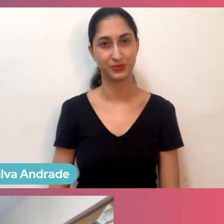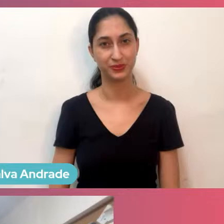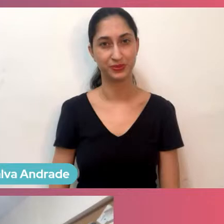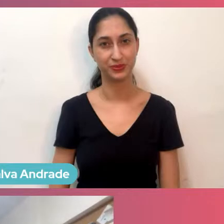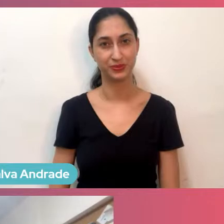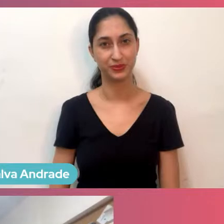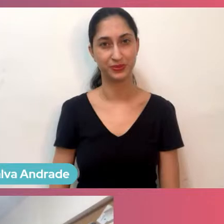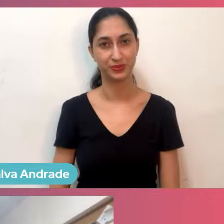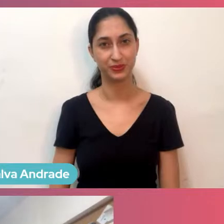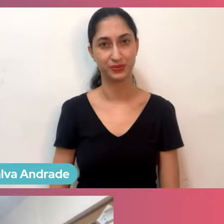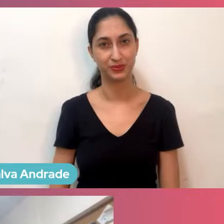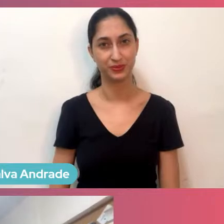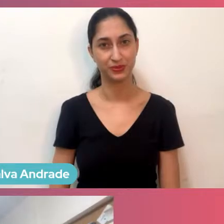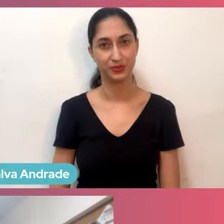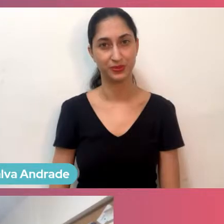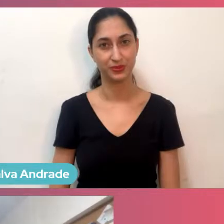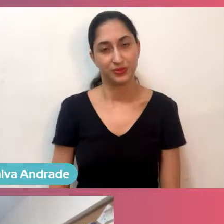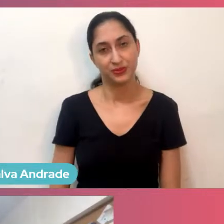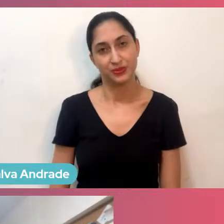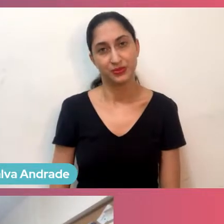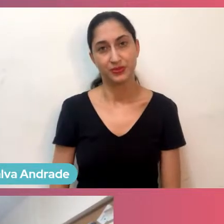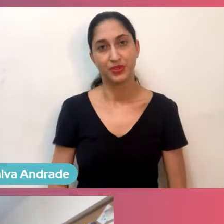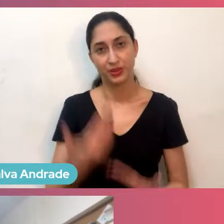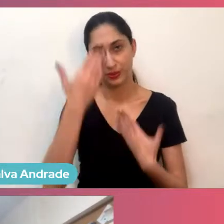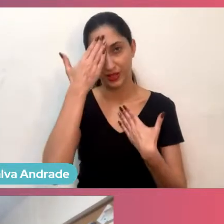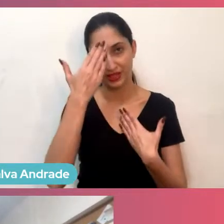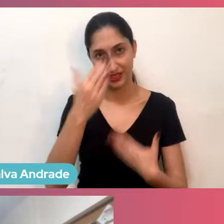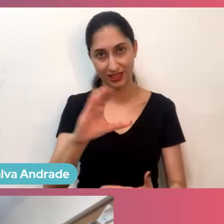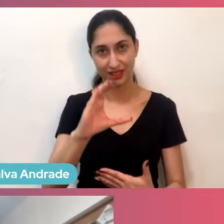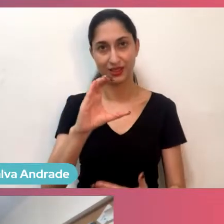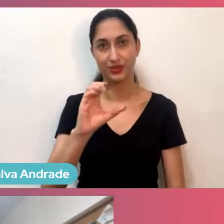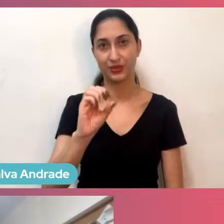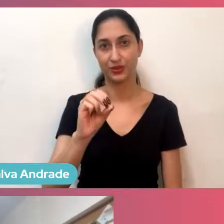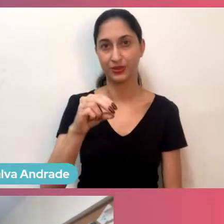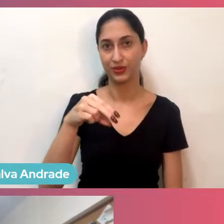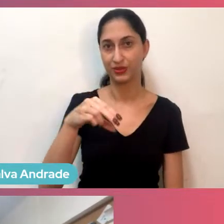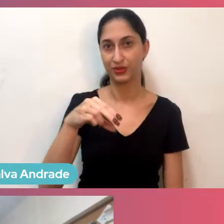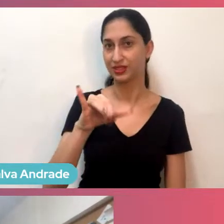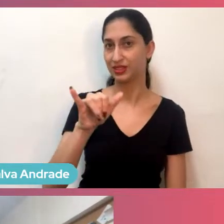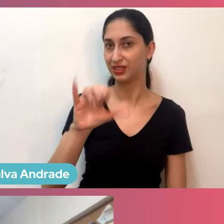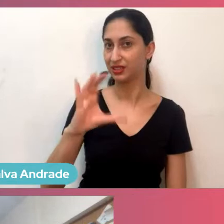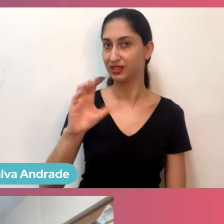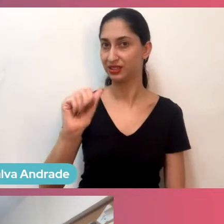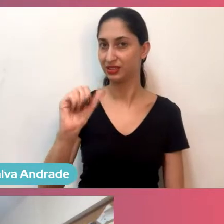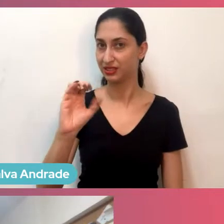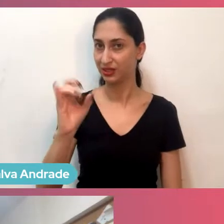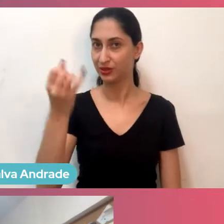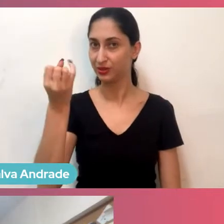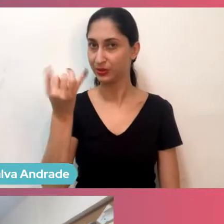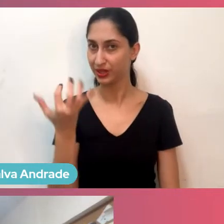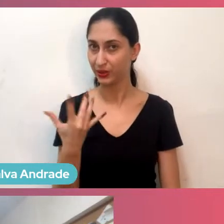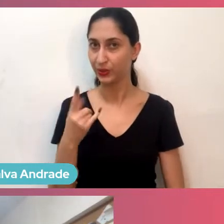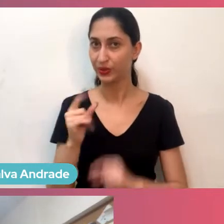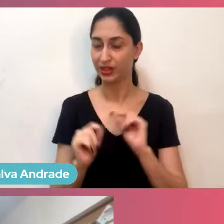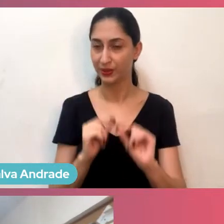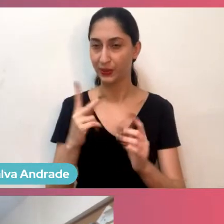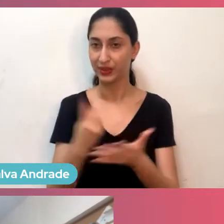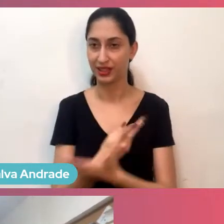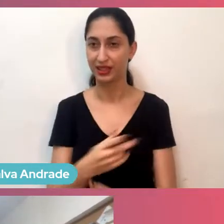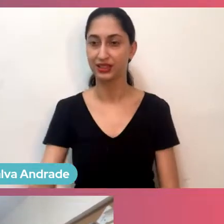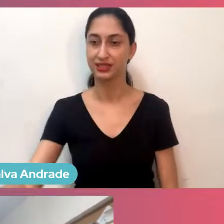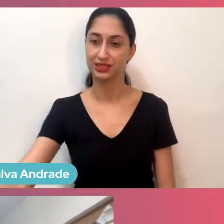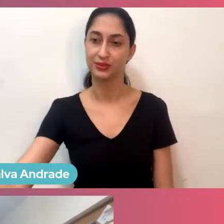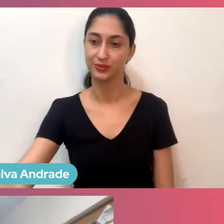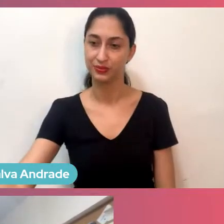Massa, muito legal, Conceição. Obrigado por compartilhar e contar um pouquinho de o que está acontecendo no estado. É muito legal ouvir o que está